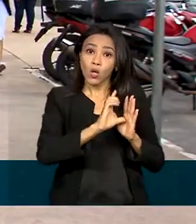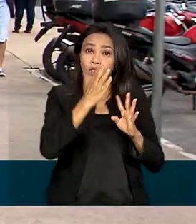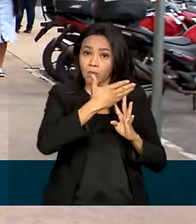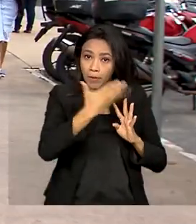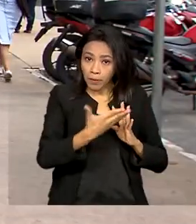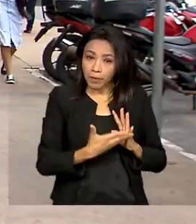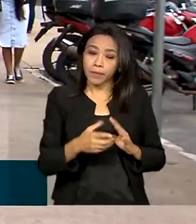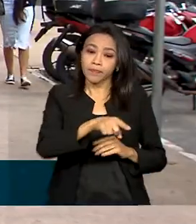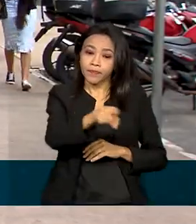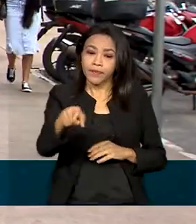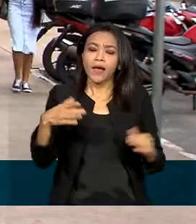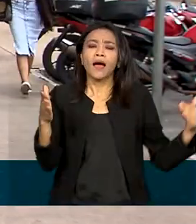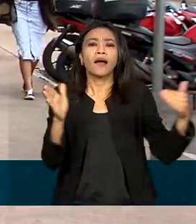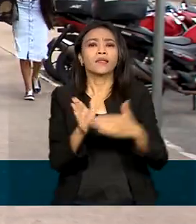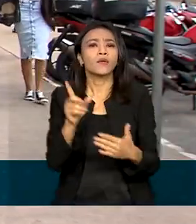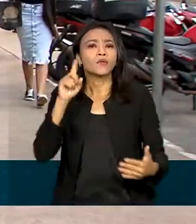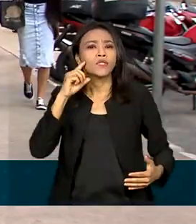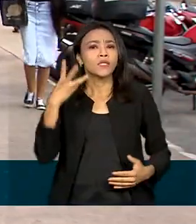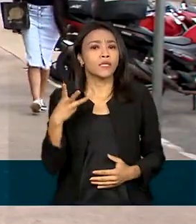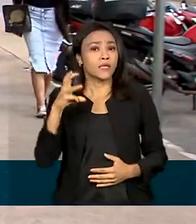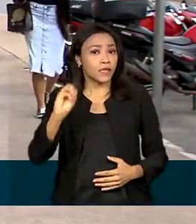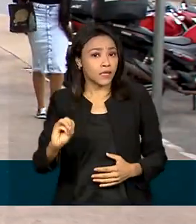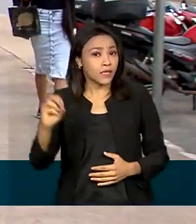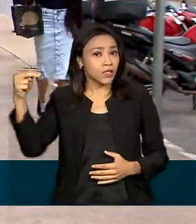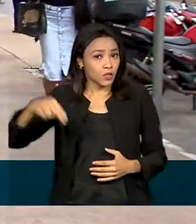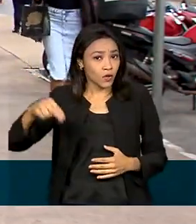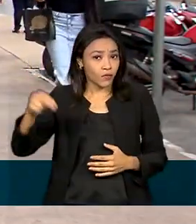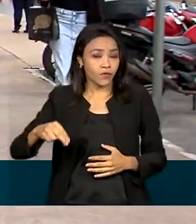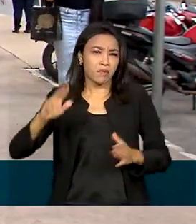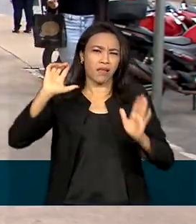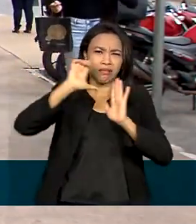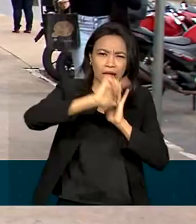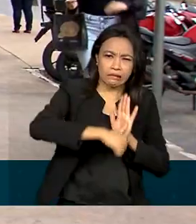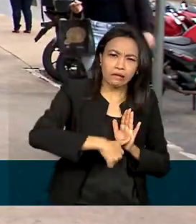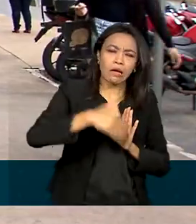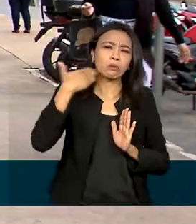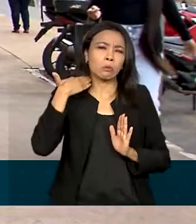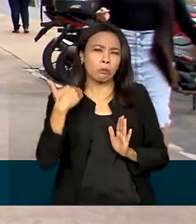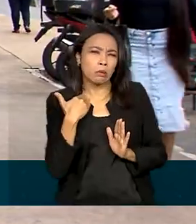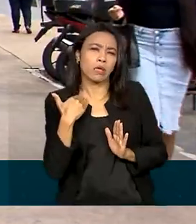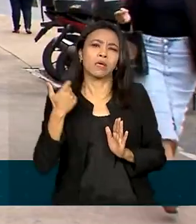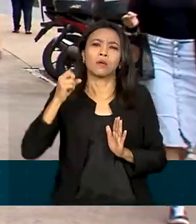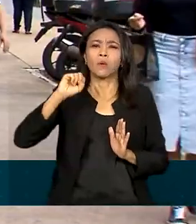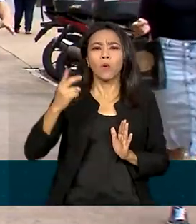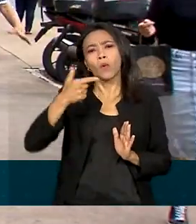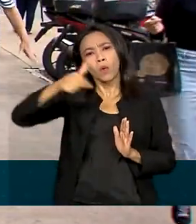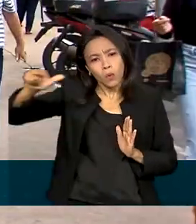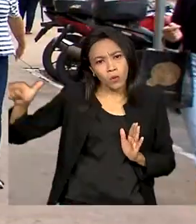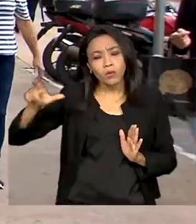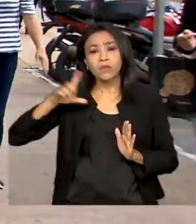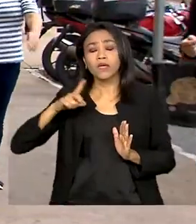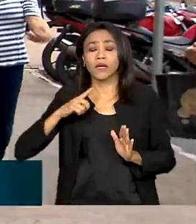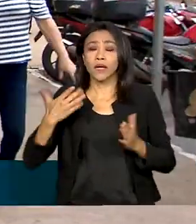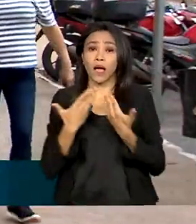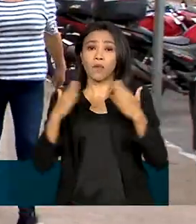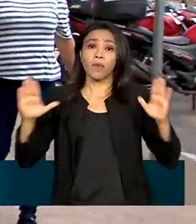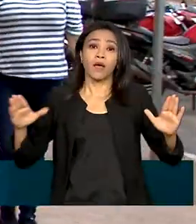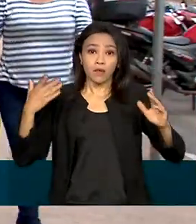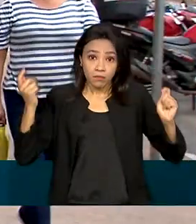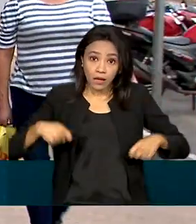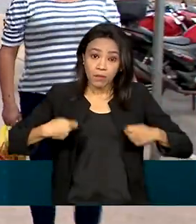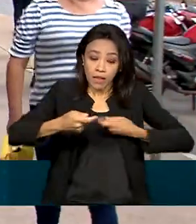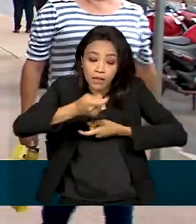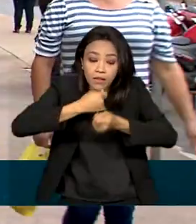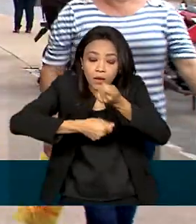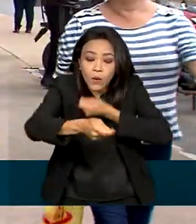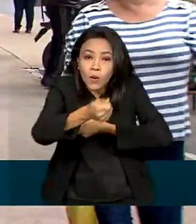30 de novembro, brasileiros com contas atrasadas com bancos ou instituições financeiras têm um canal aberto para negociar